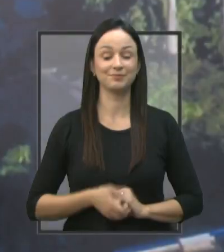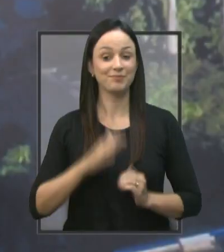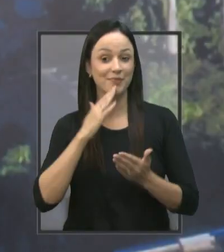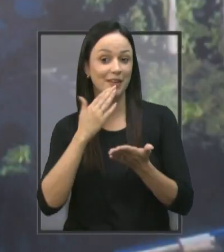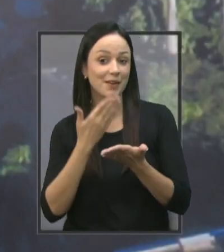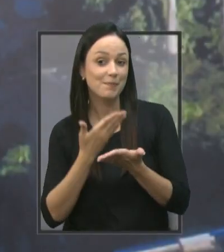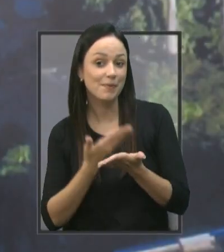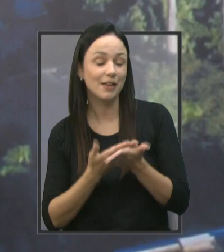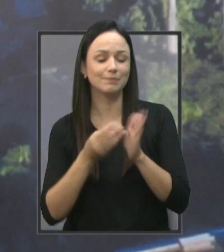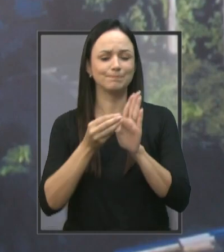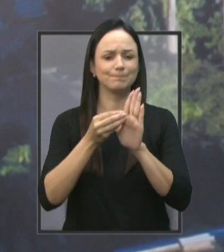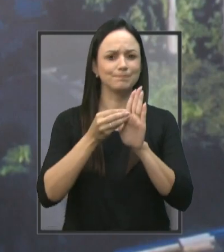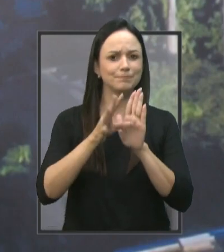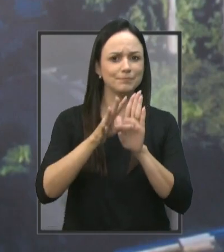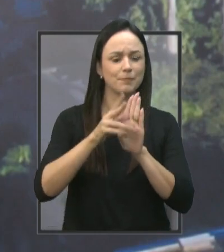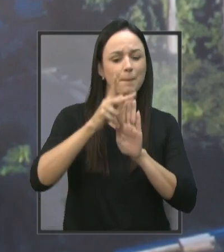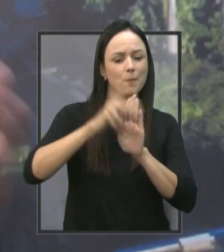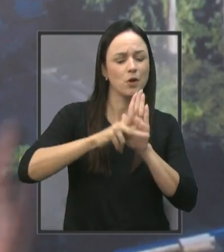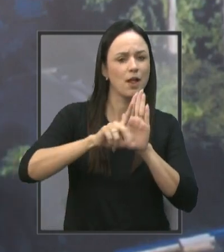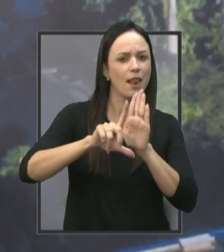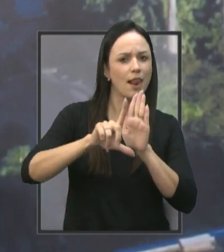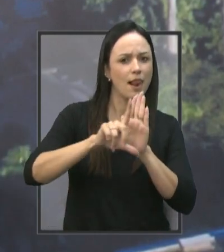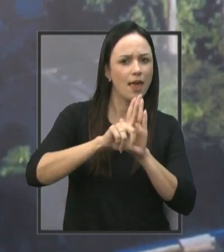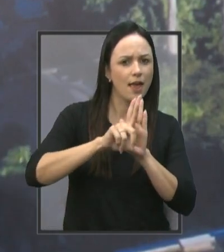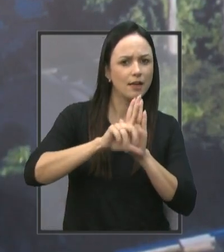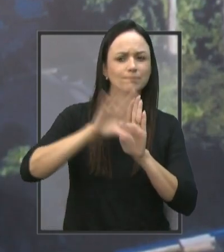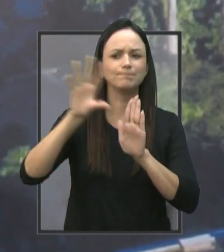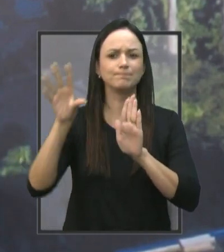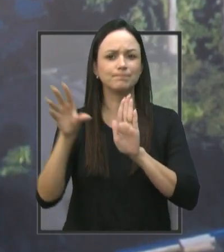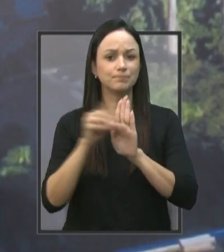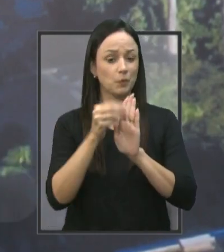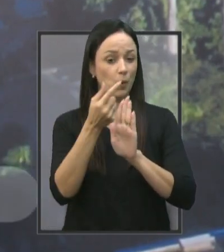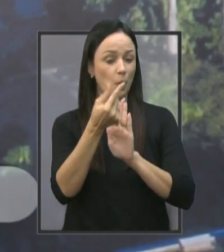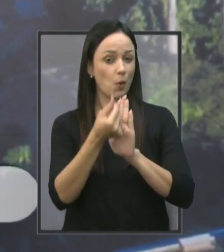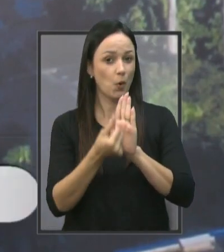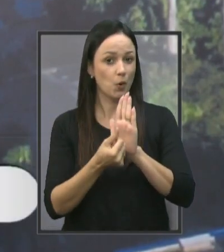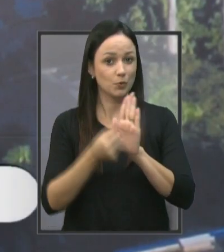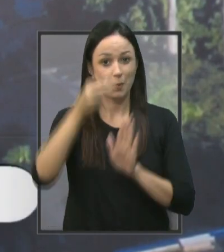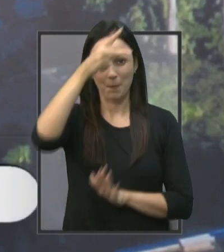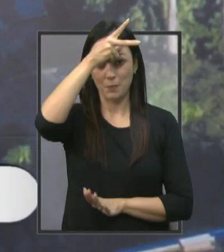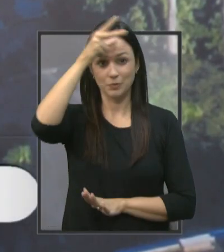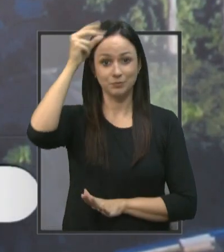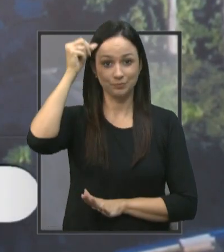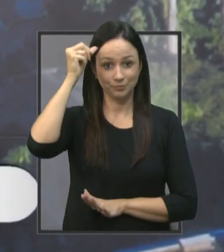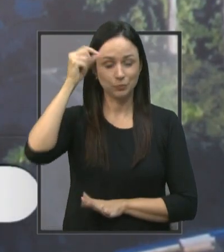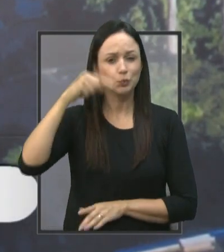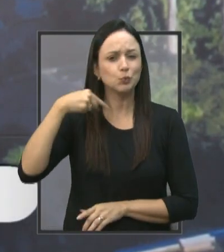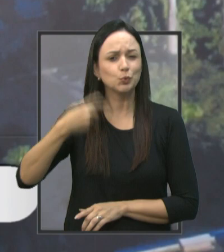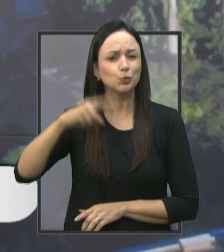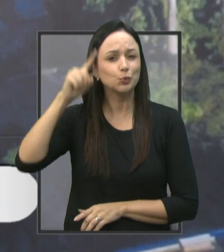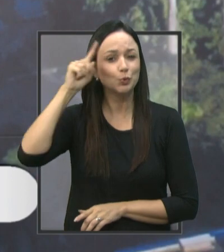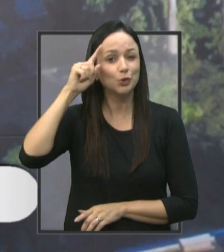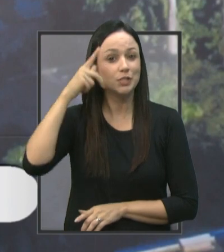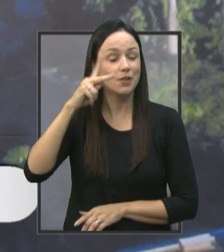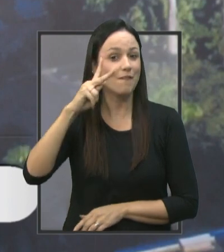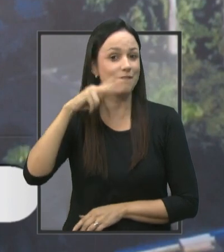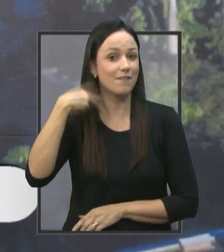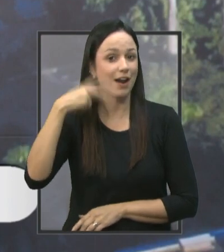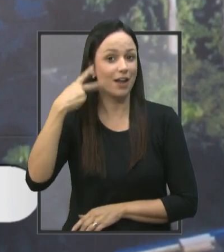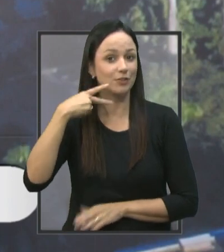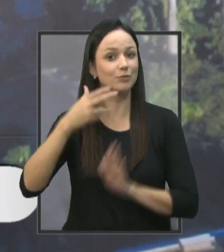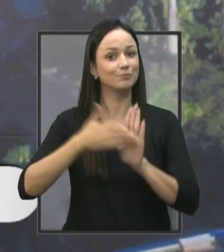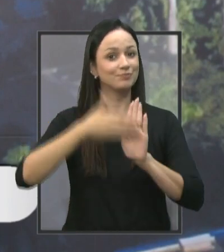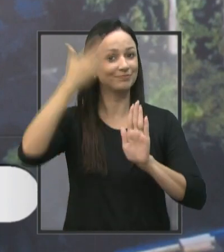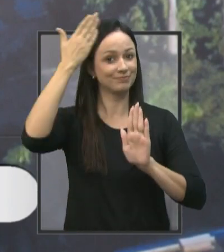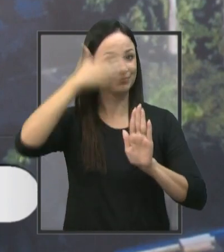Requerimentos, indicações, projetos de lei, emendas ao orçamento municipal, enfim, o dia a dia do seu parlamentar Passado a limpo aqui na TV